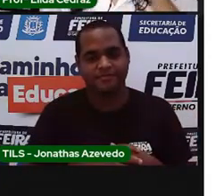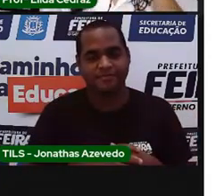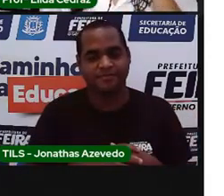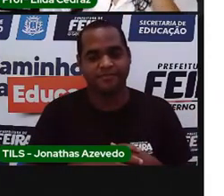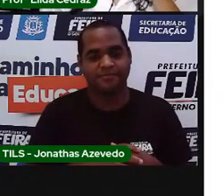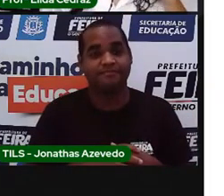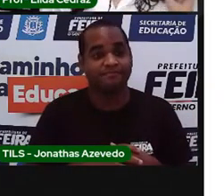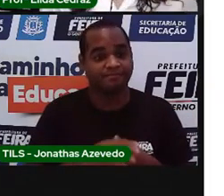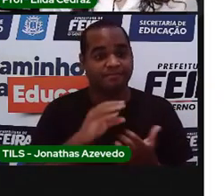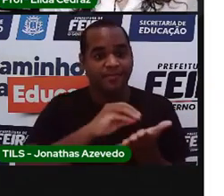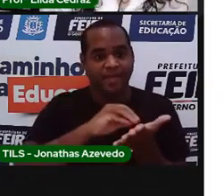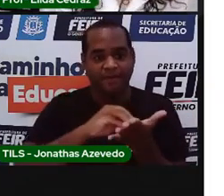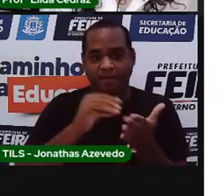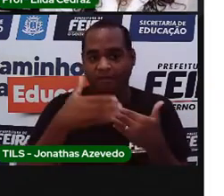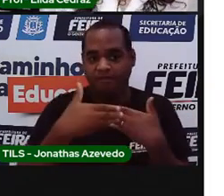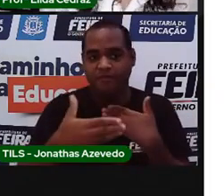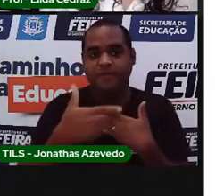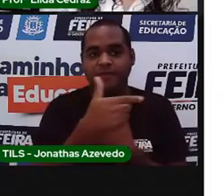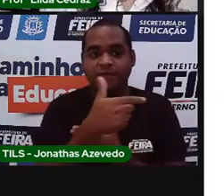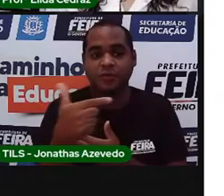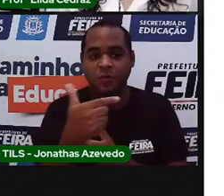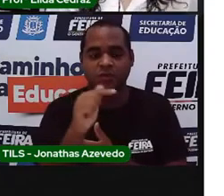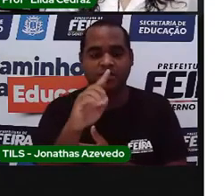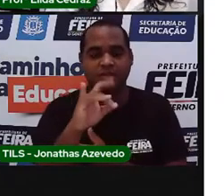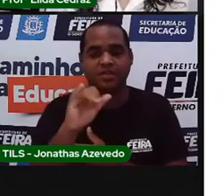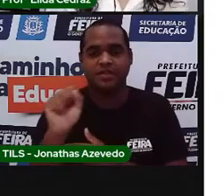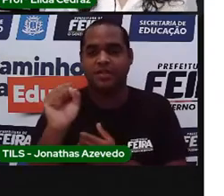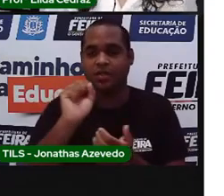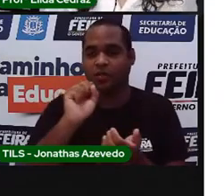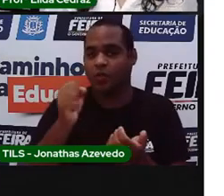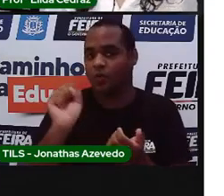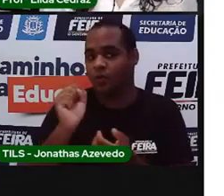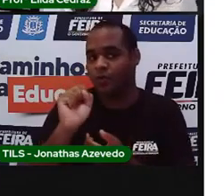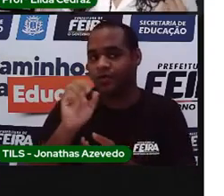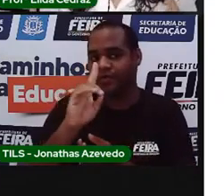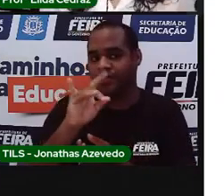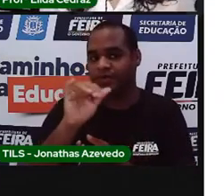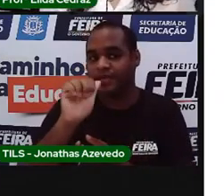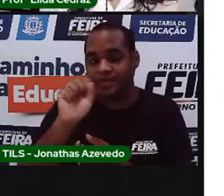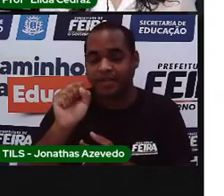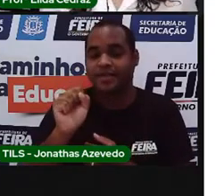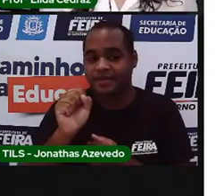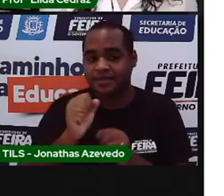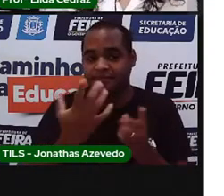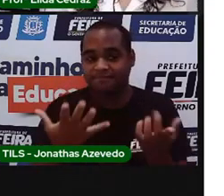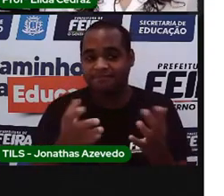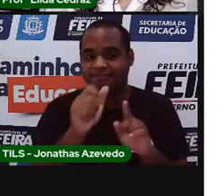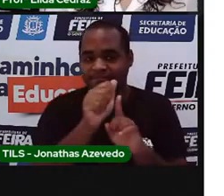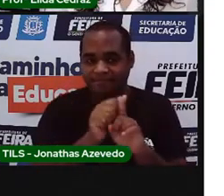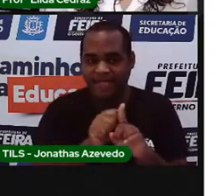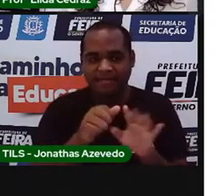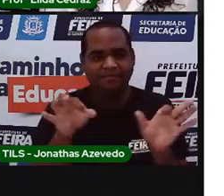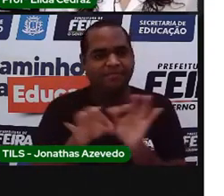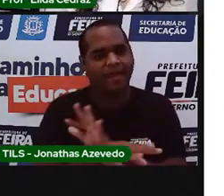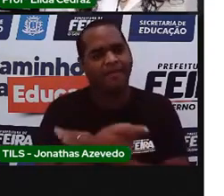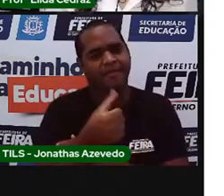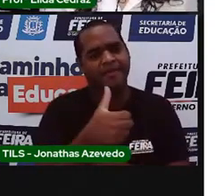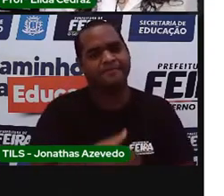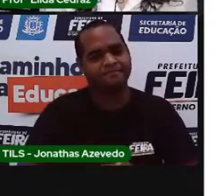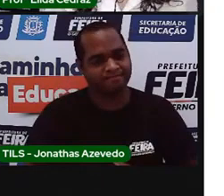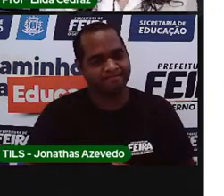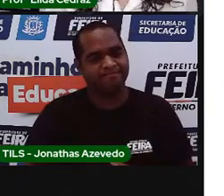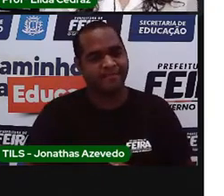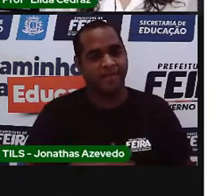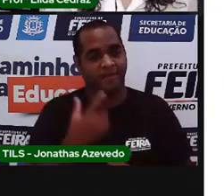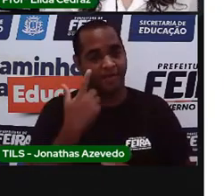vinte, já passaram vinte e dois dias e faltam apenas oito dias para o mês acabar. Você